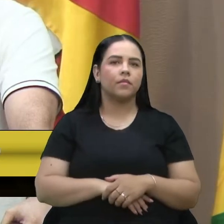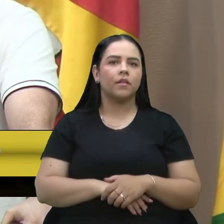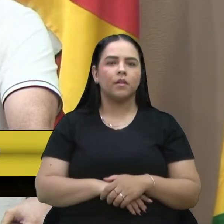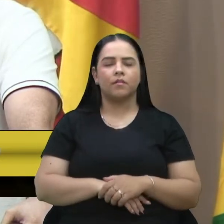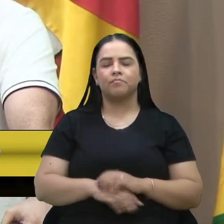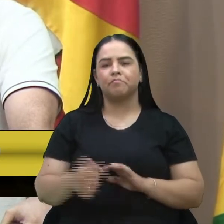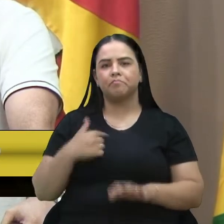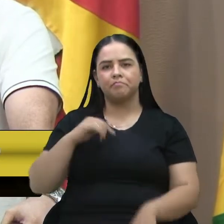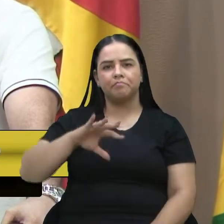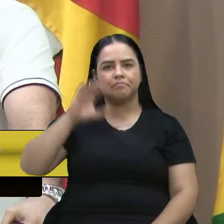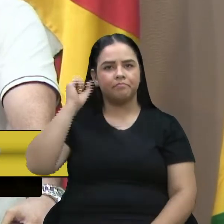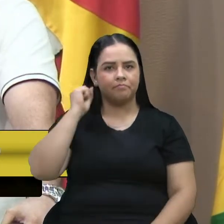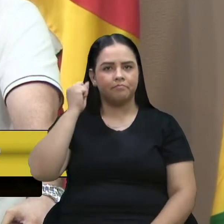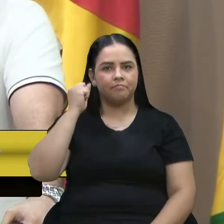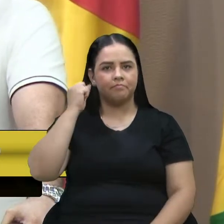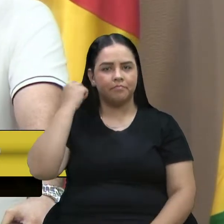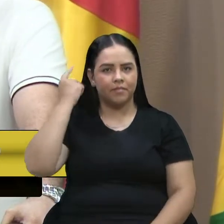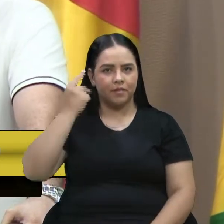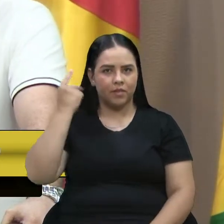dos nobres vereadores